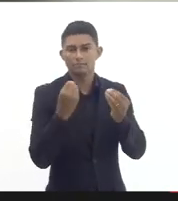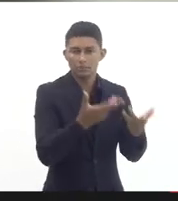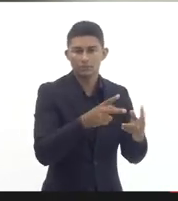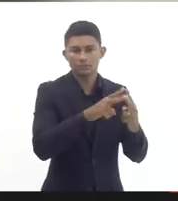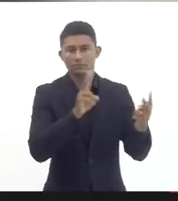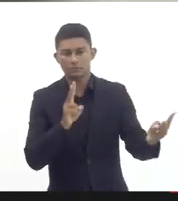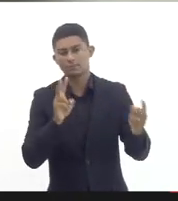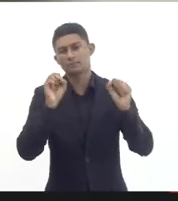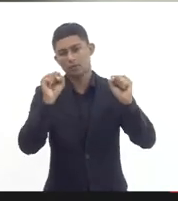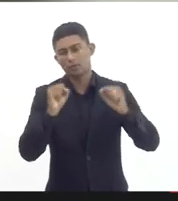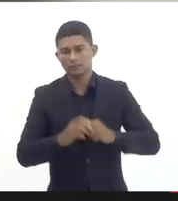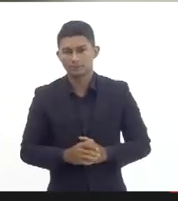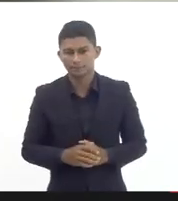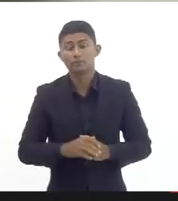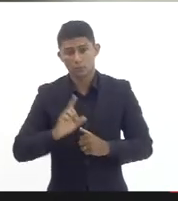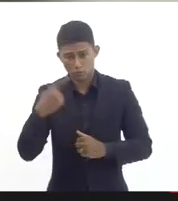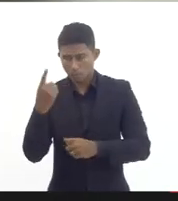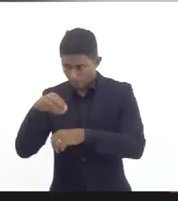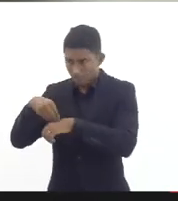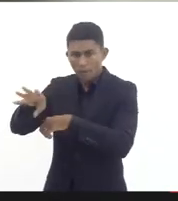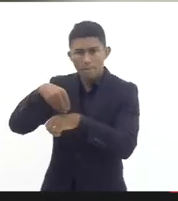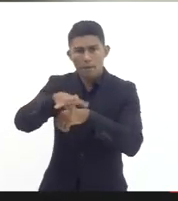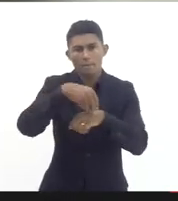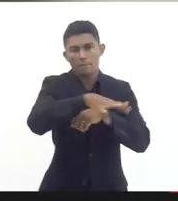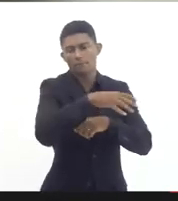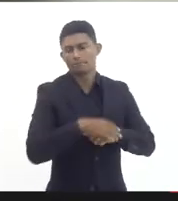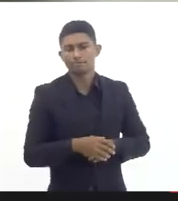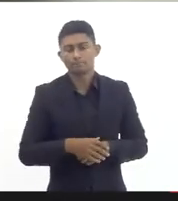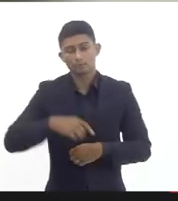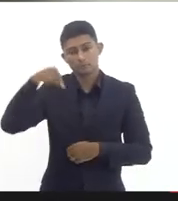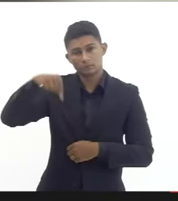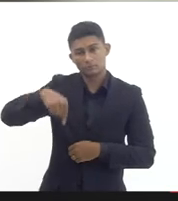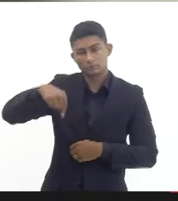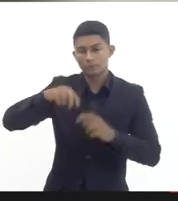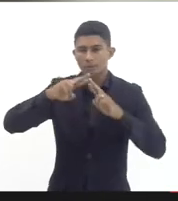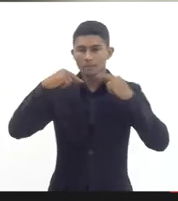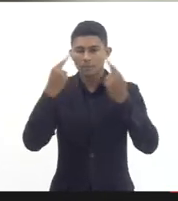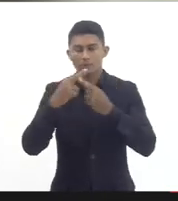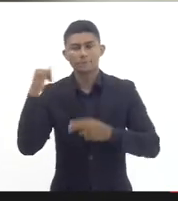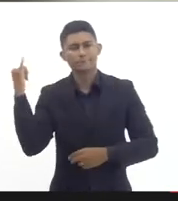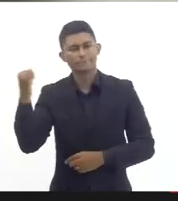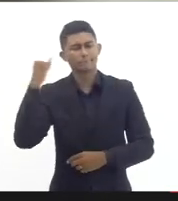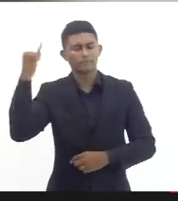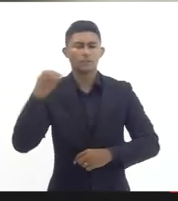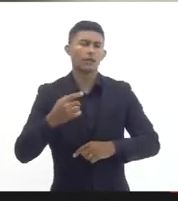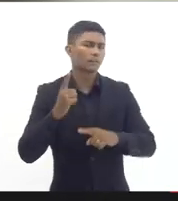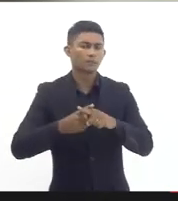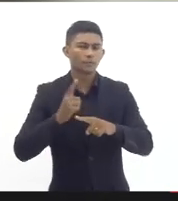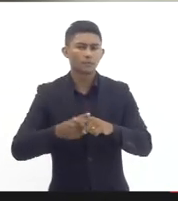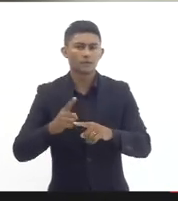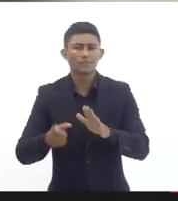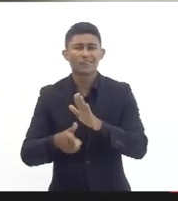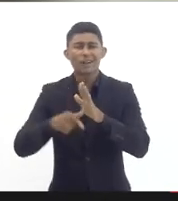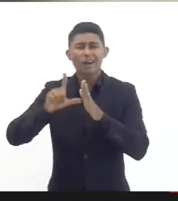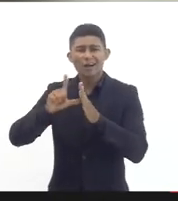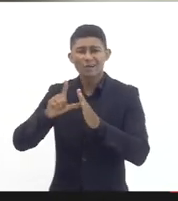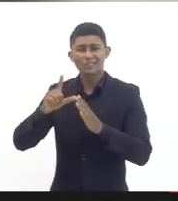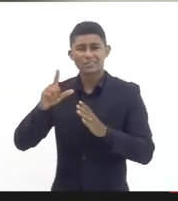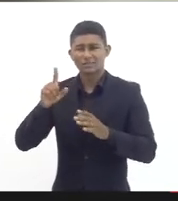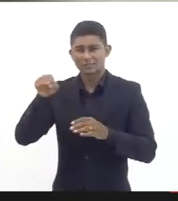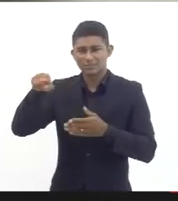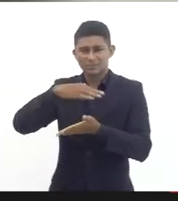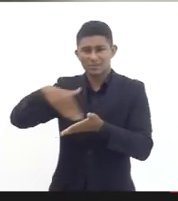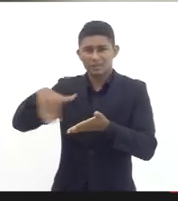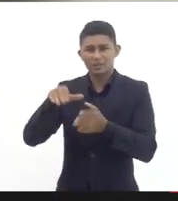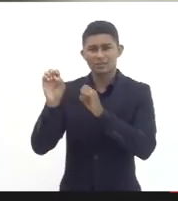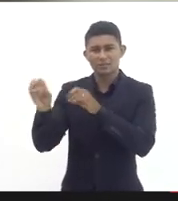recomendação essa audiência pública está sendo muito importante porque nós tivemos muita dificuldade de obter informações junto a Seduc